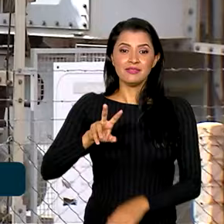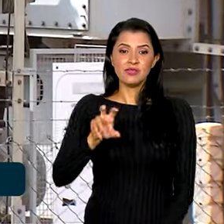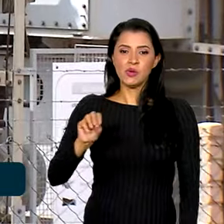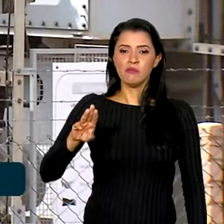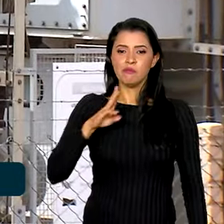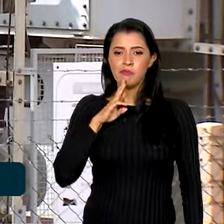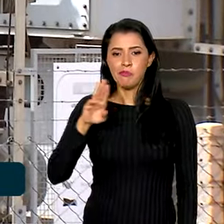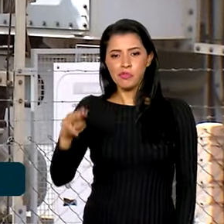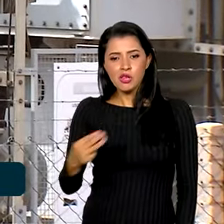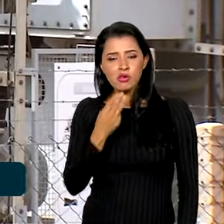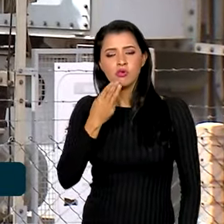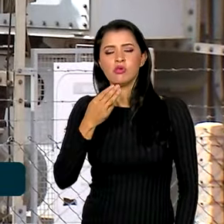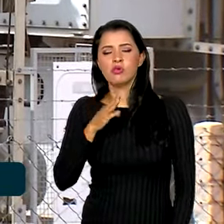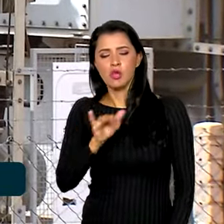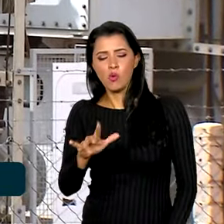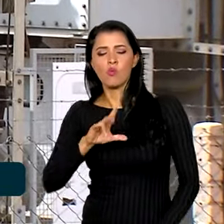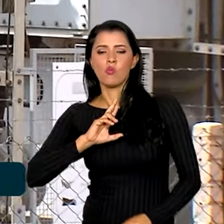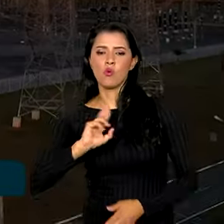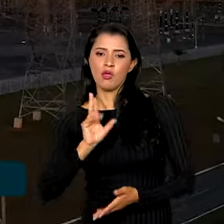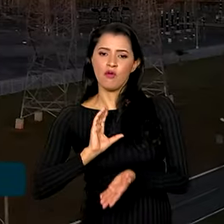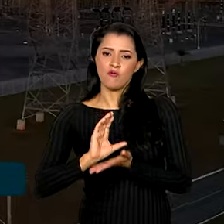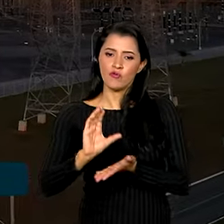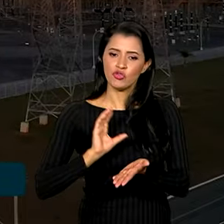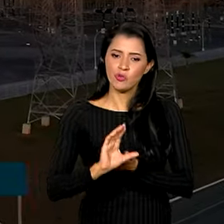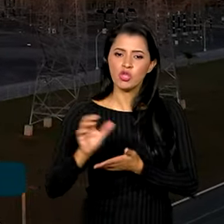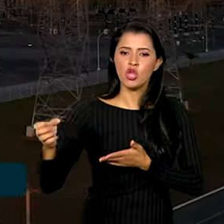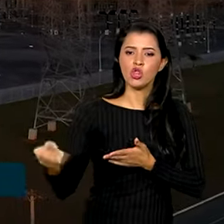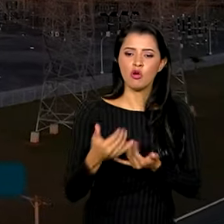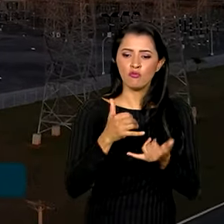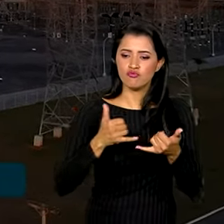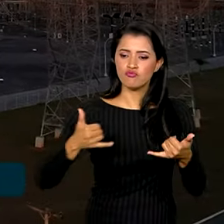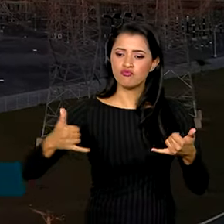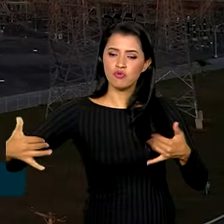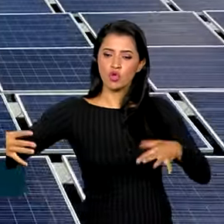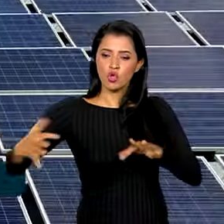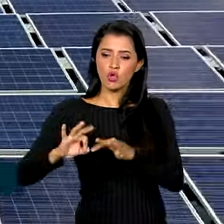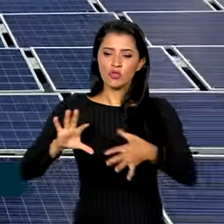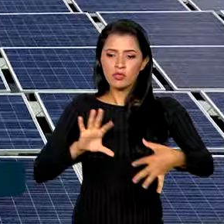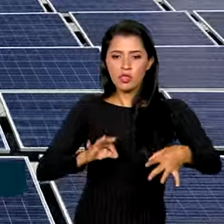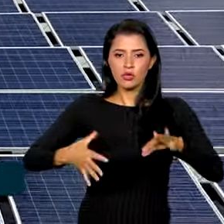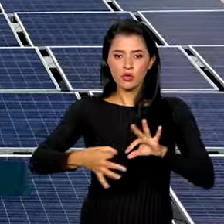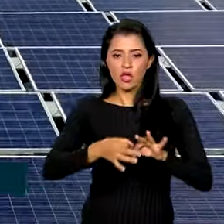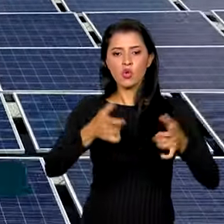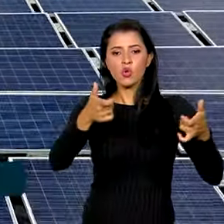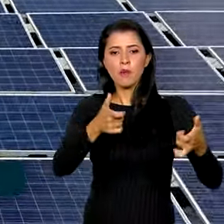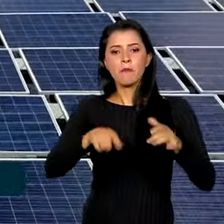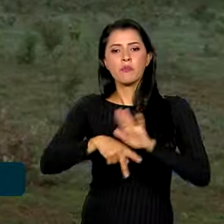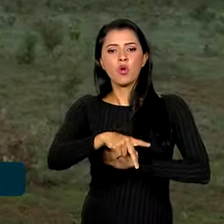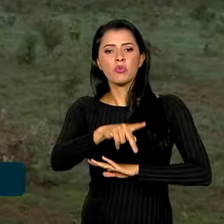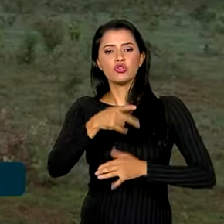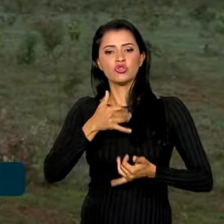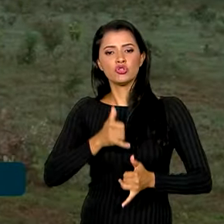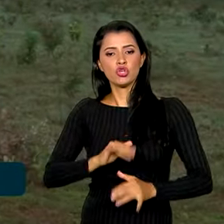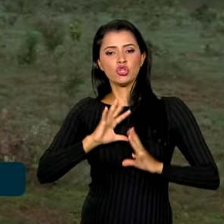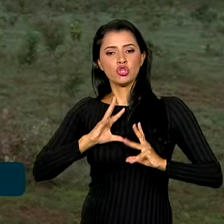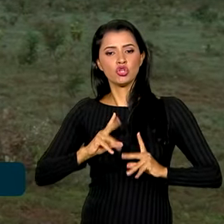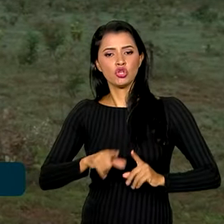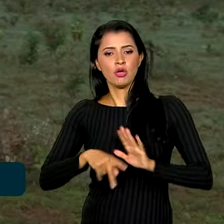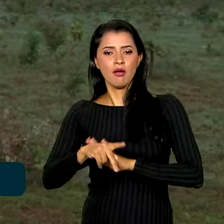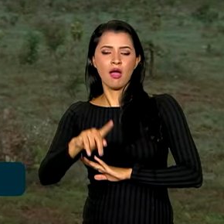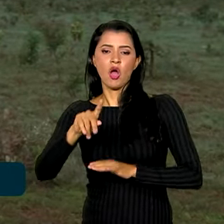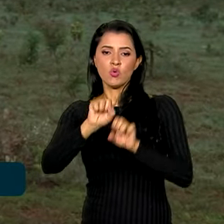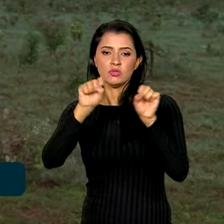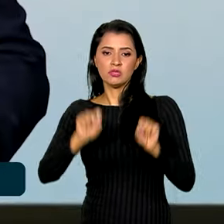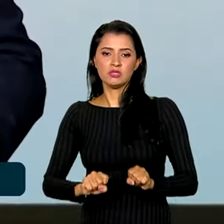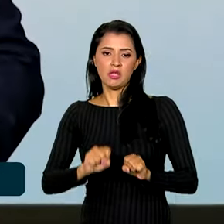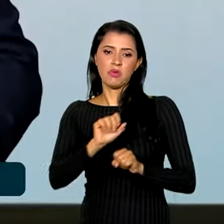de reais de investimentos em novas linhas de transmissão que conectam grandes centros de produção de energia limpa ao sistema elétrico